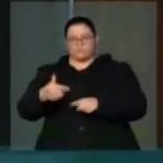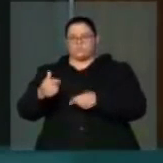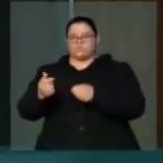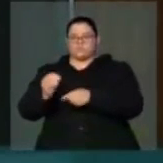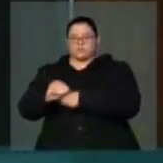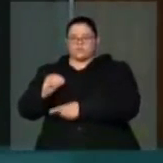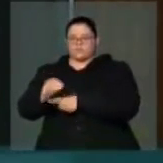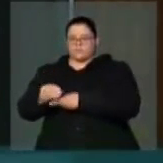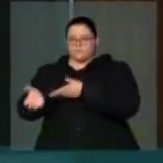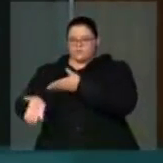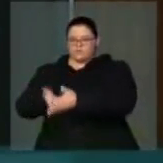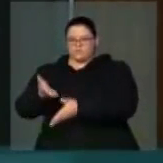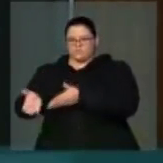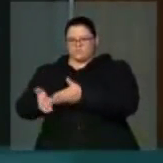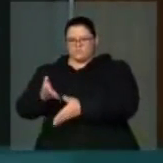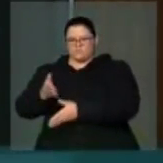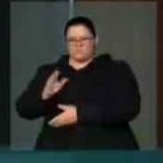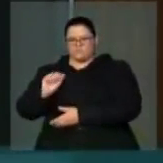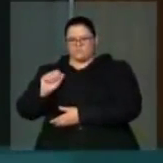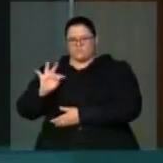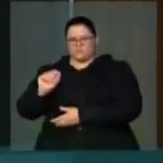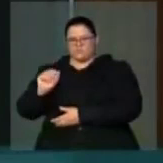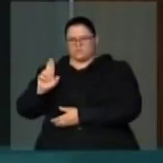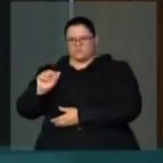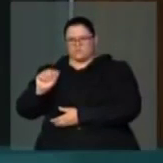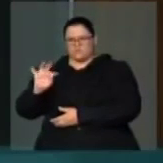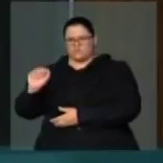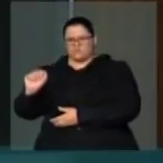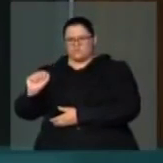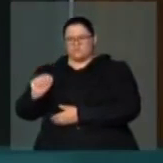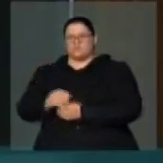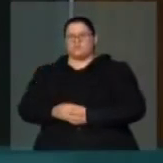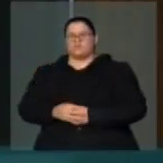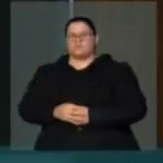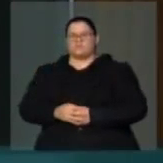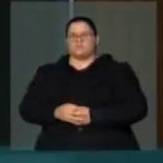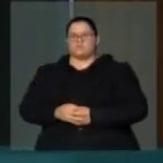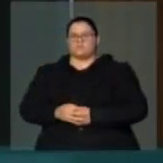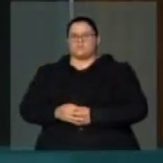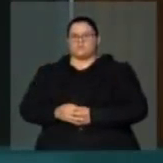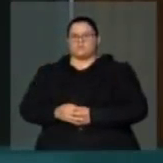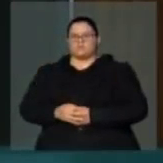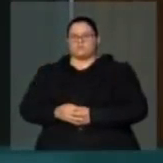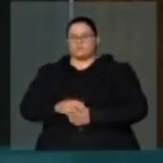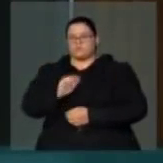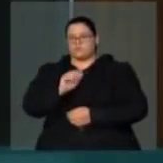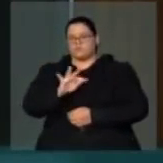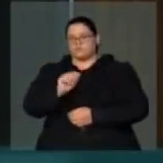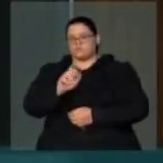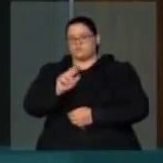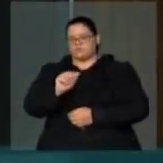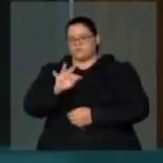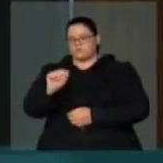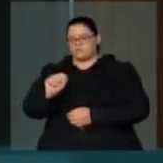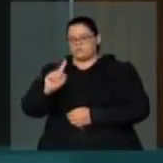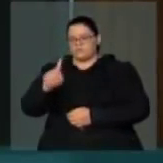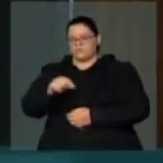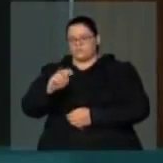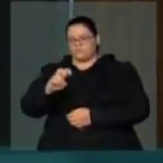especial por mês um número importante de pessoas. Para a catarata são 1.540